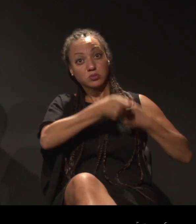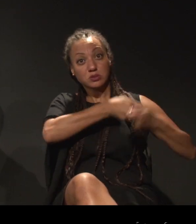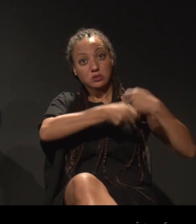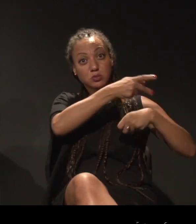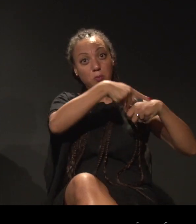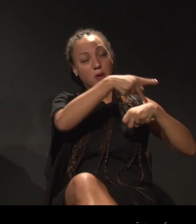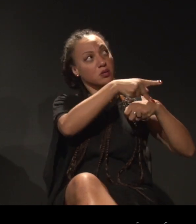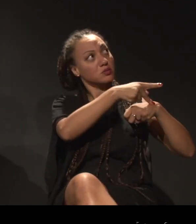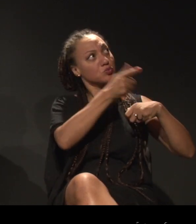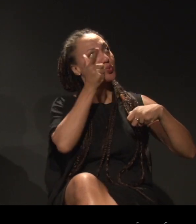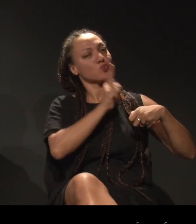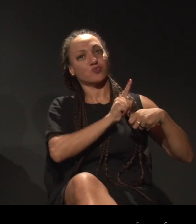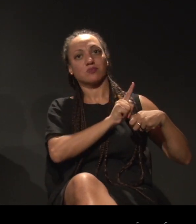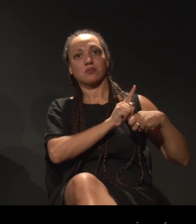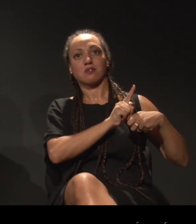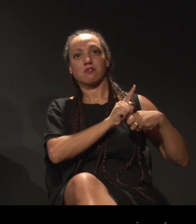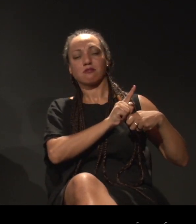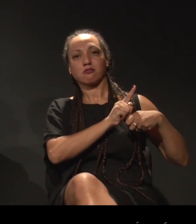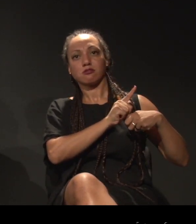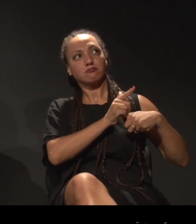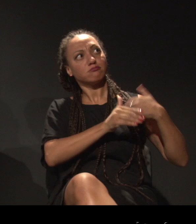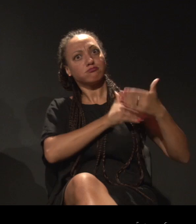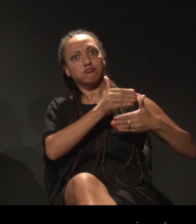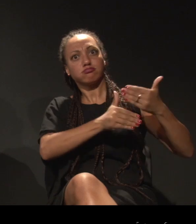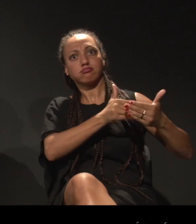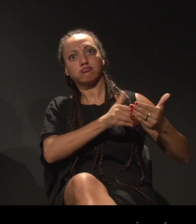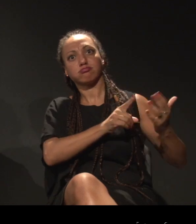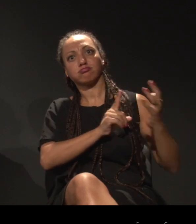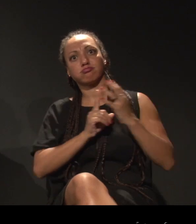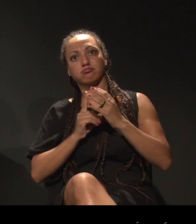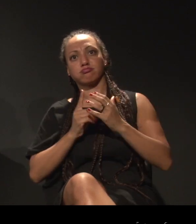de contas, nós somos